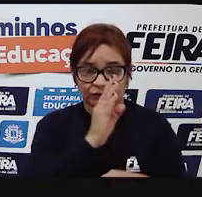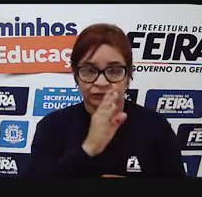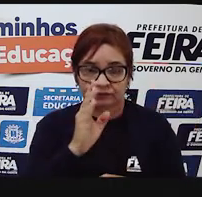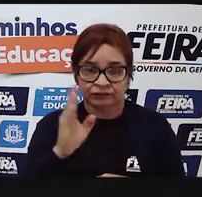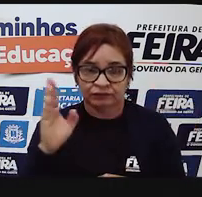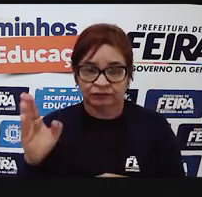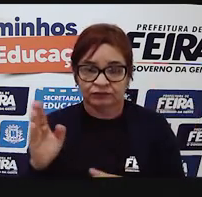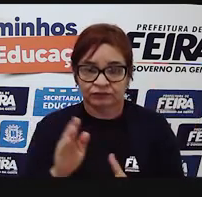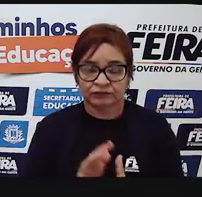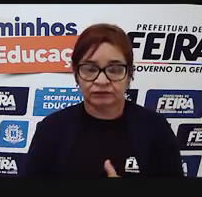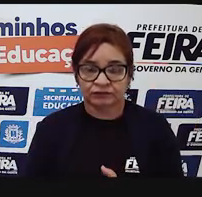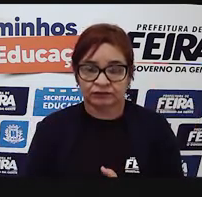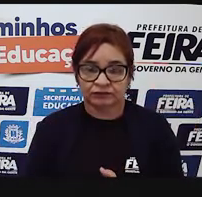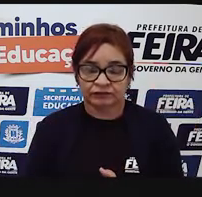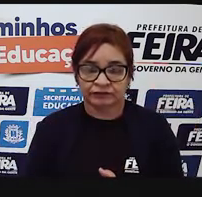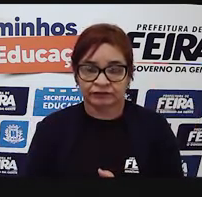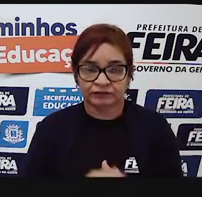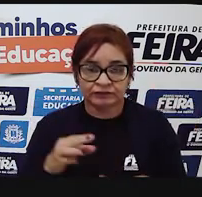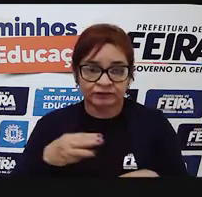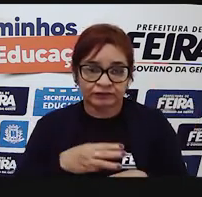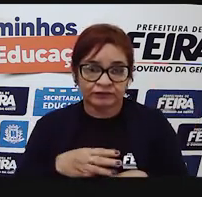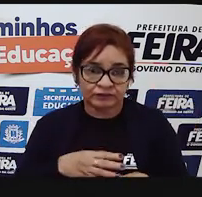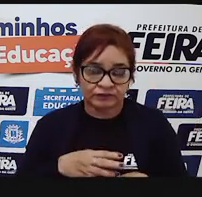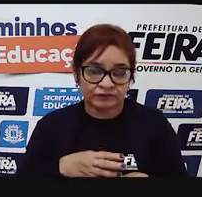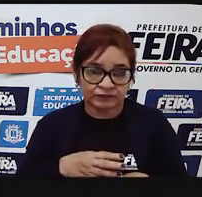ou um áudio enviado pelo WhatsApp?